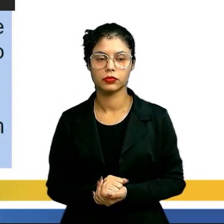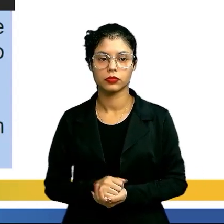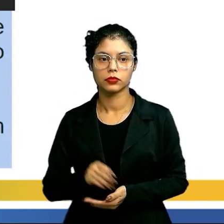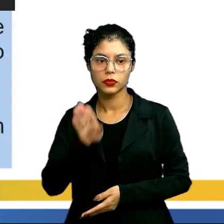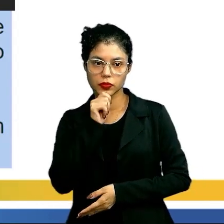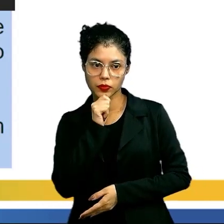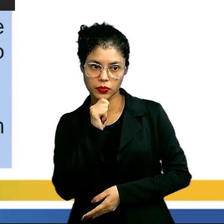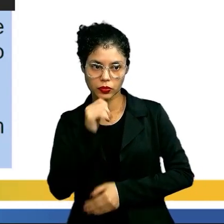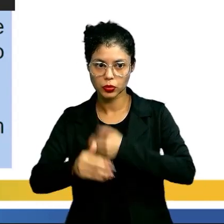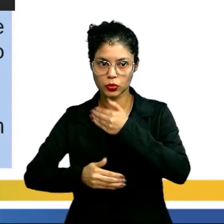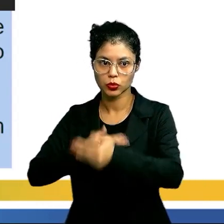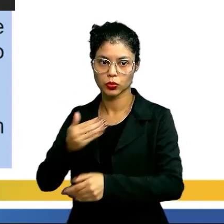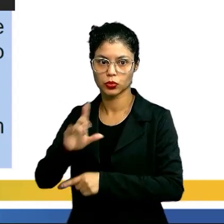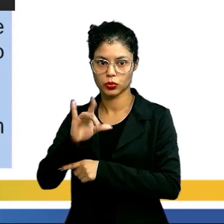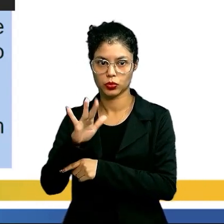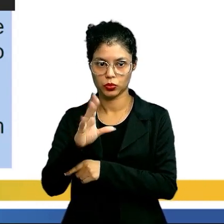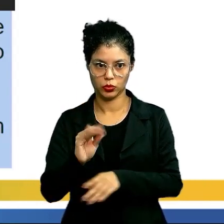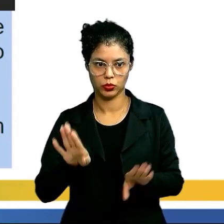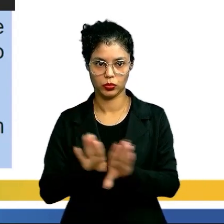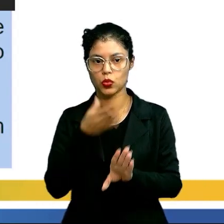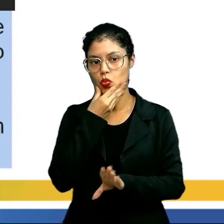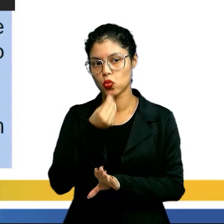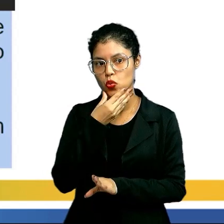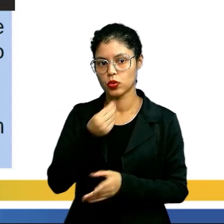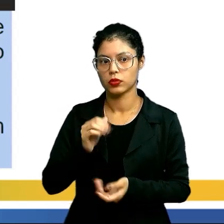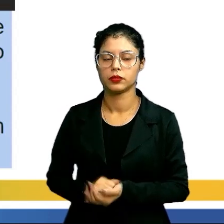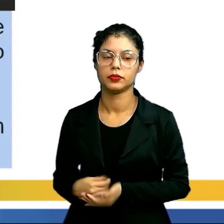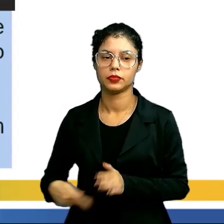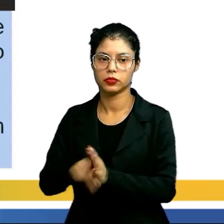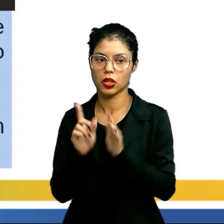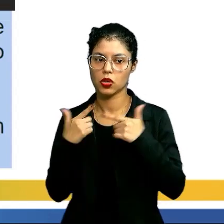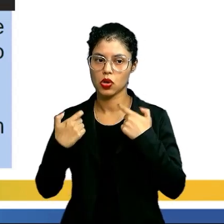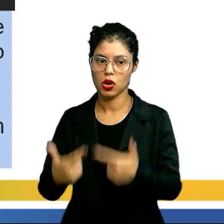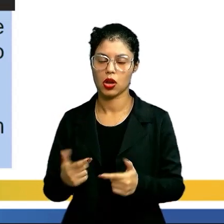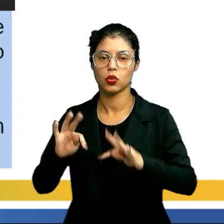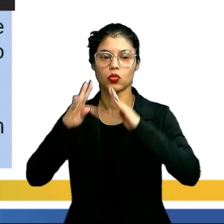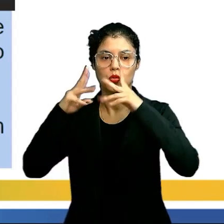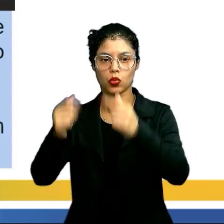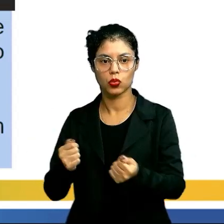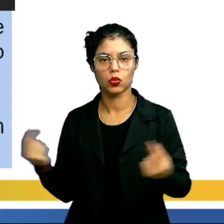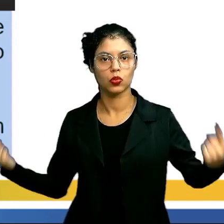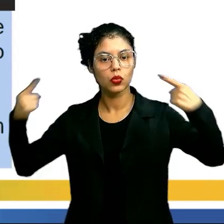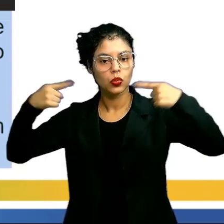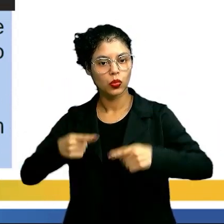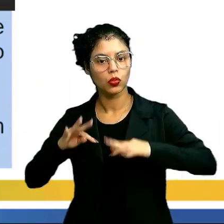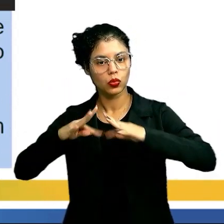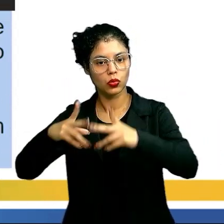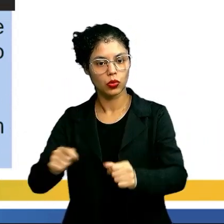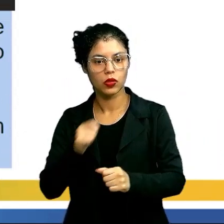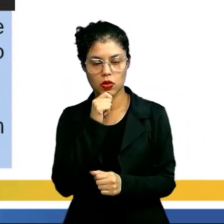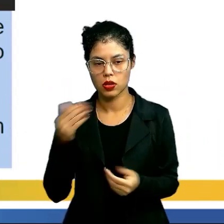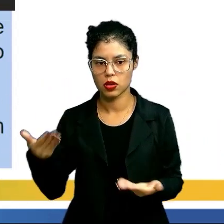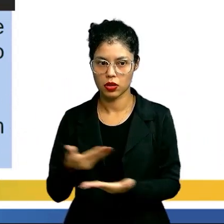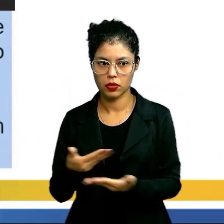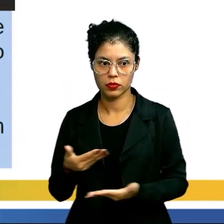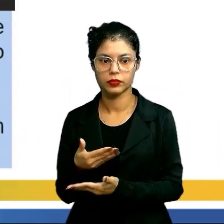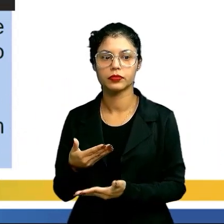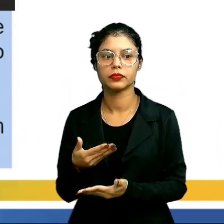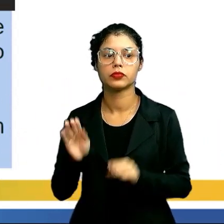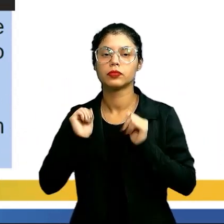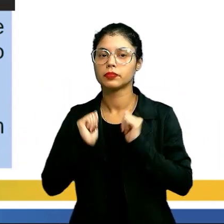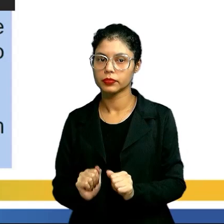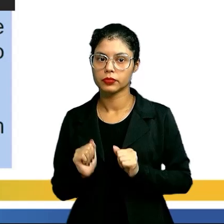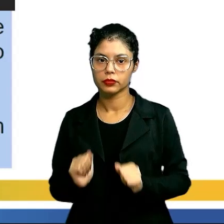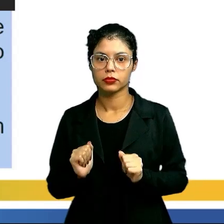homem é lobo do homem, em um estado de guerra de todos contra todos, e nesse estado de guerra